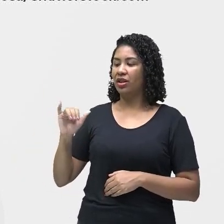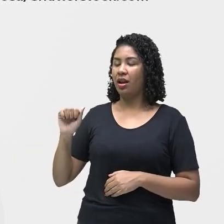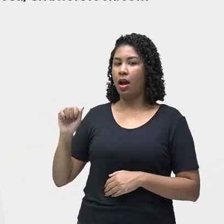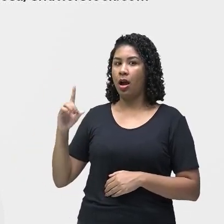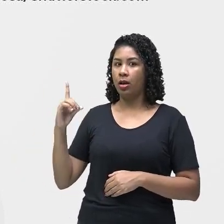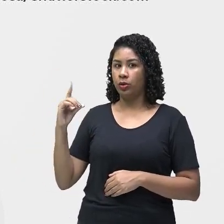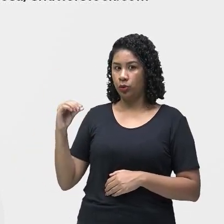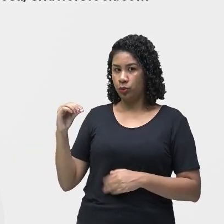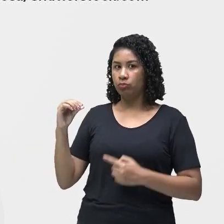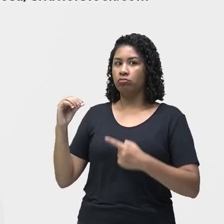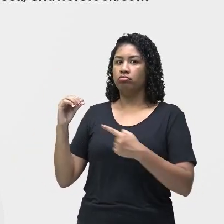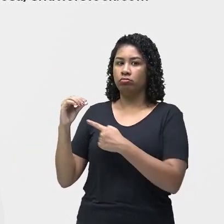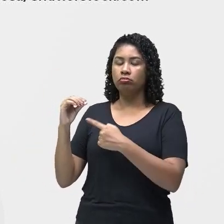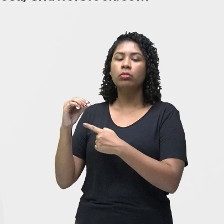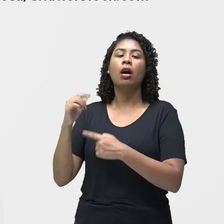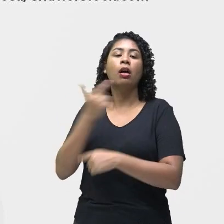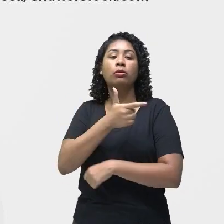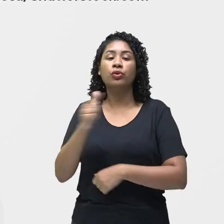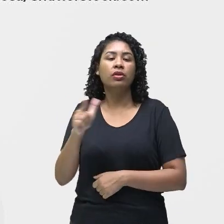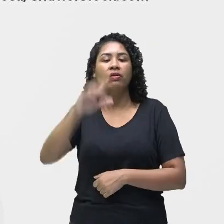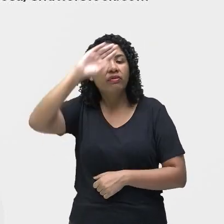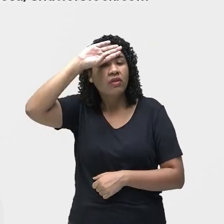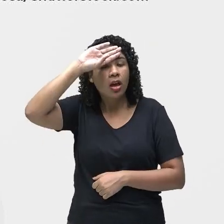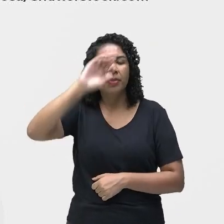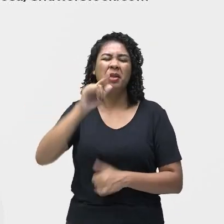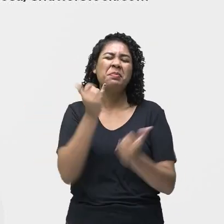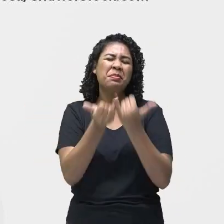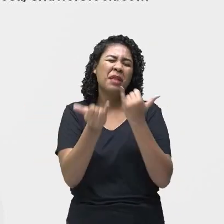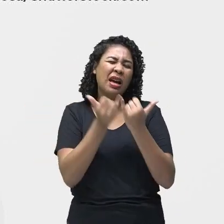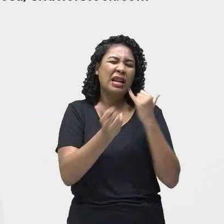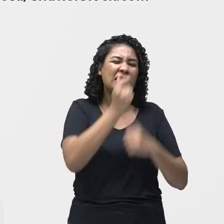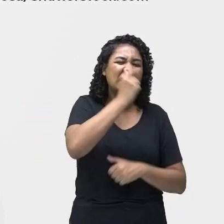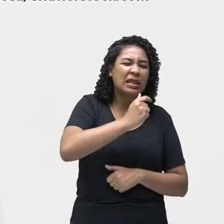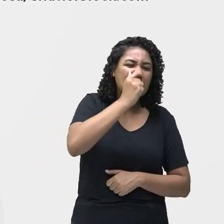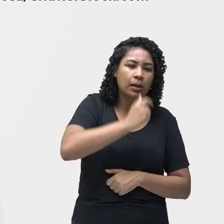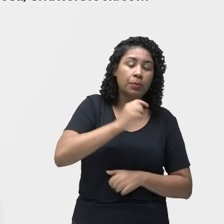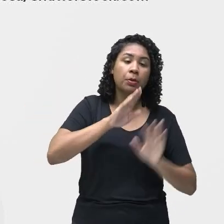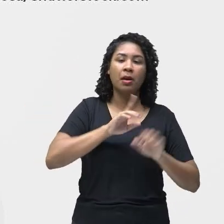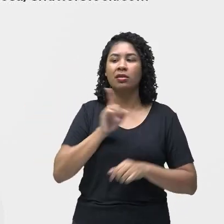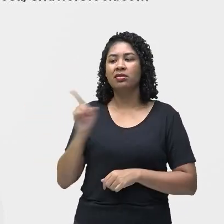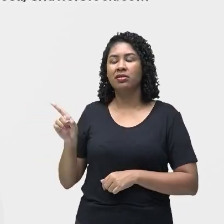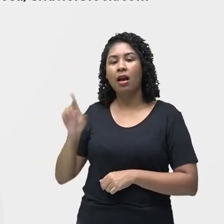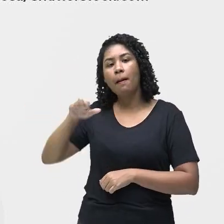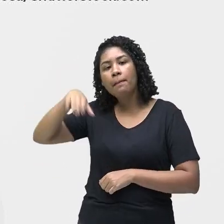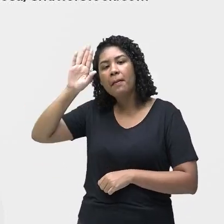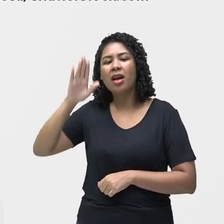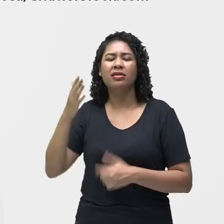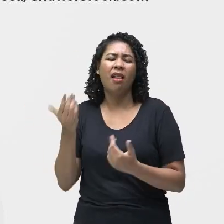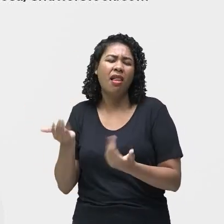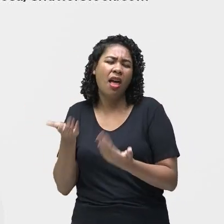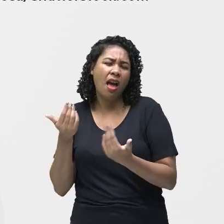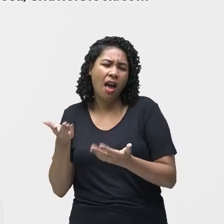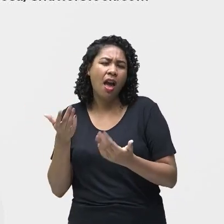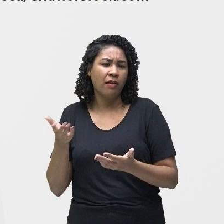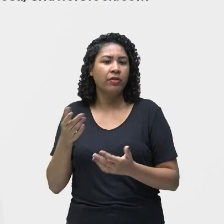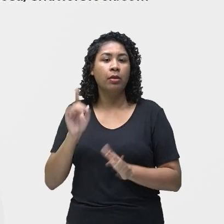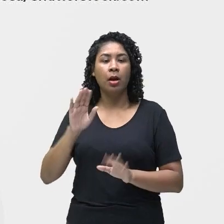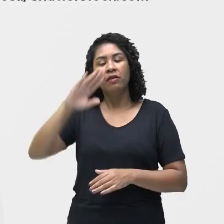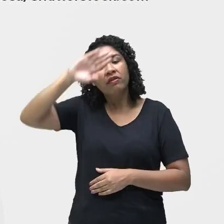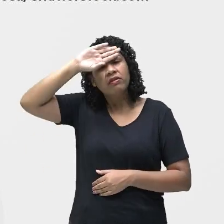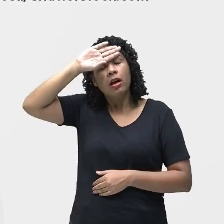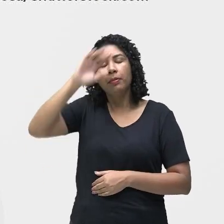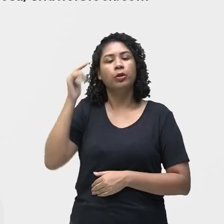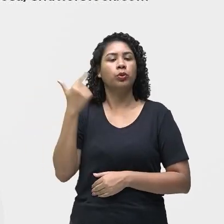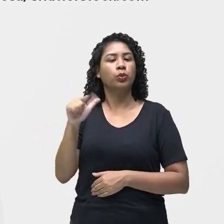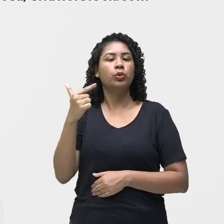não há febre. Tem os mesmos sintomas da gripe, porém, mais leves e, quando é o resfriado, a pessoa não